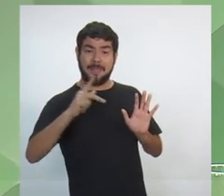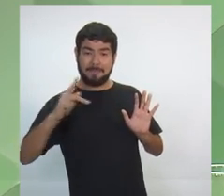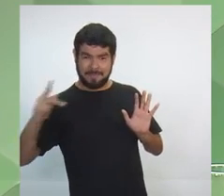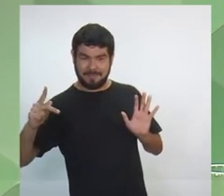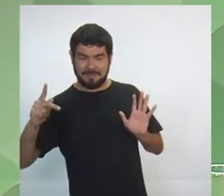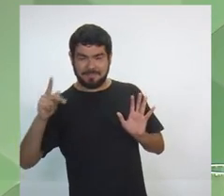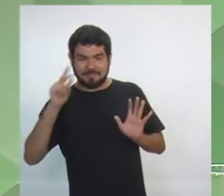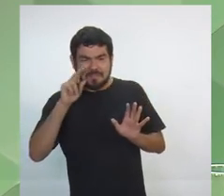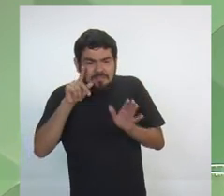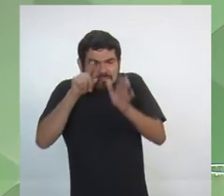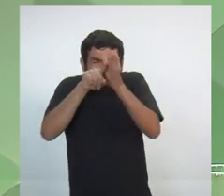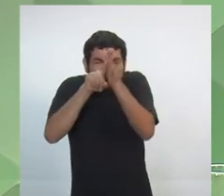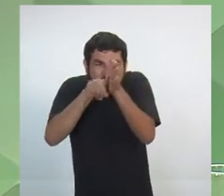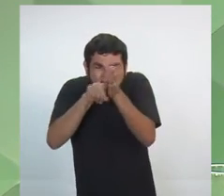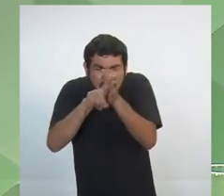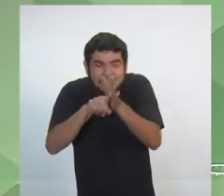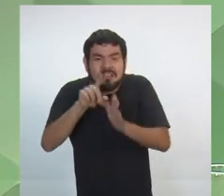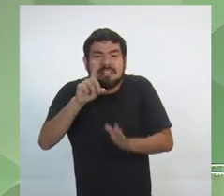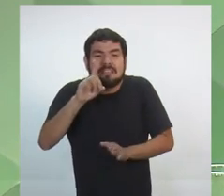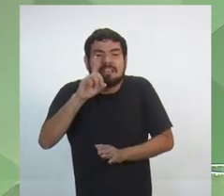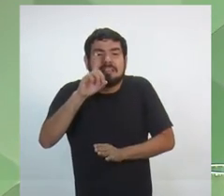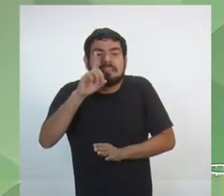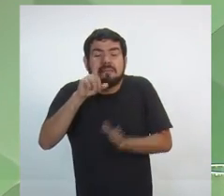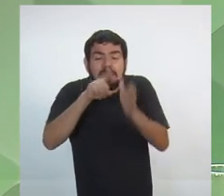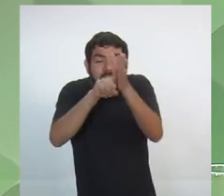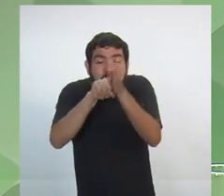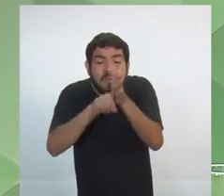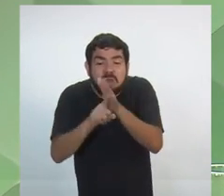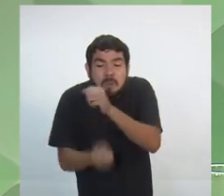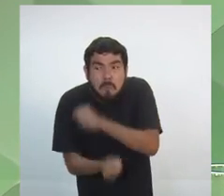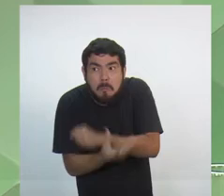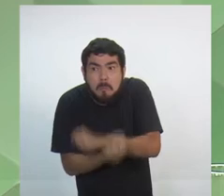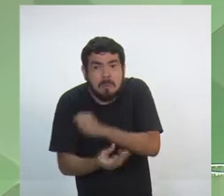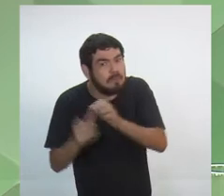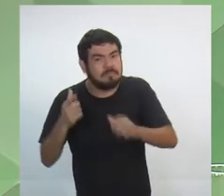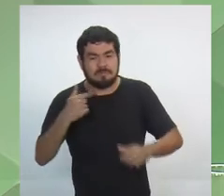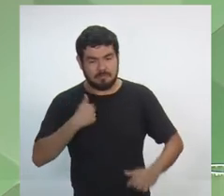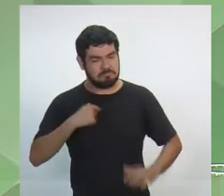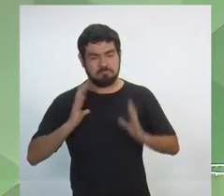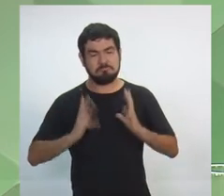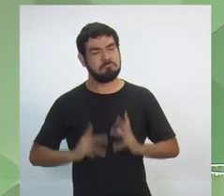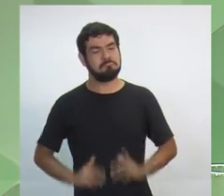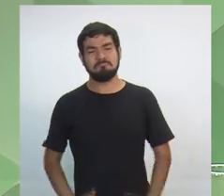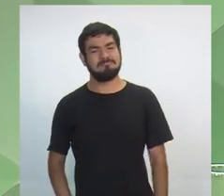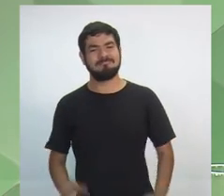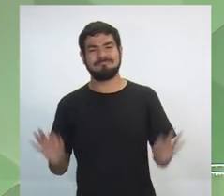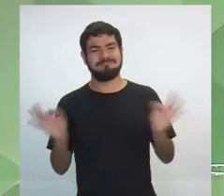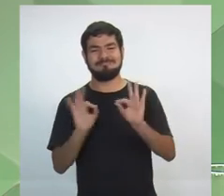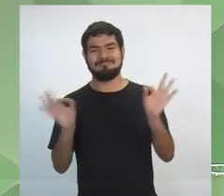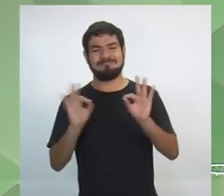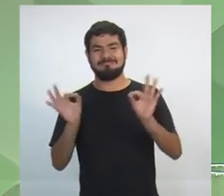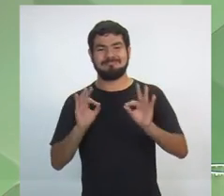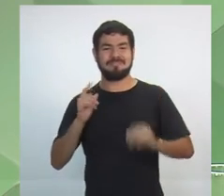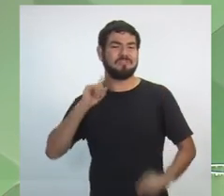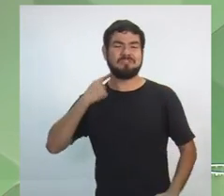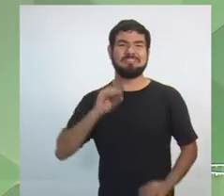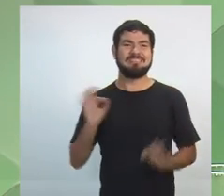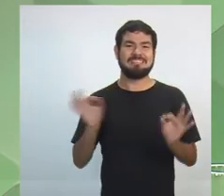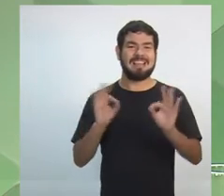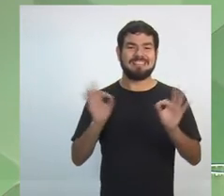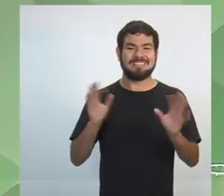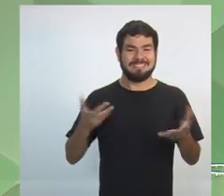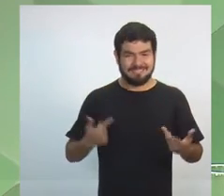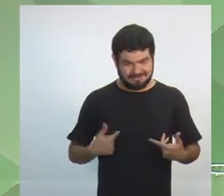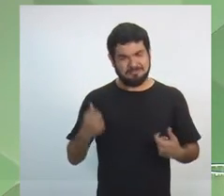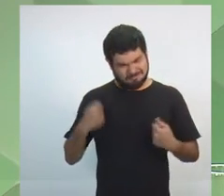E tira uma foto minha. Eu sou ficha limpa. Eu tenho a liberdade para fazer o que tem que ser feito. Nós precisamos